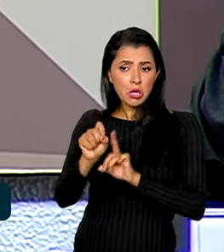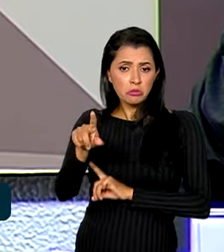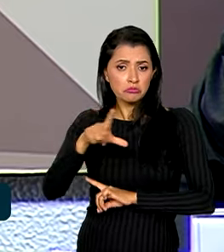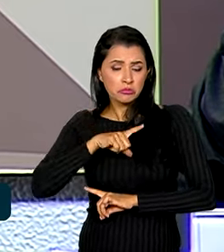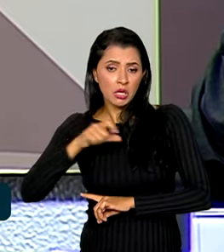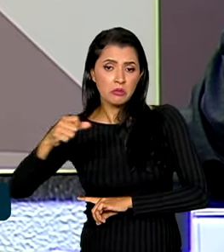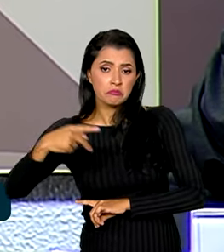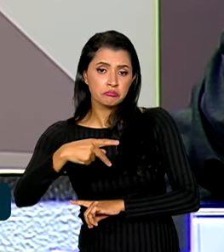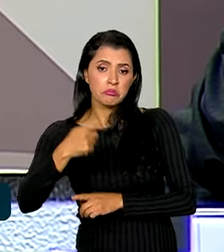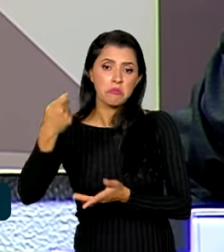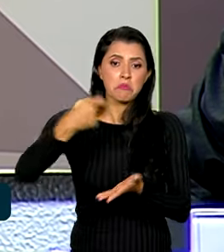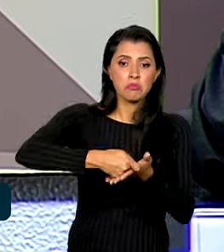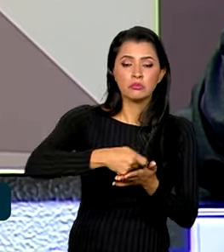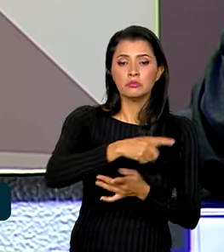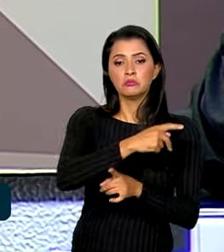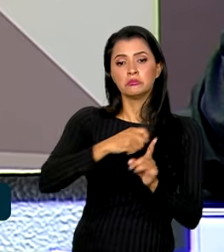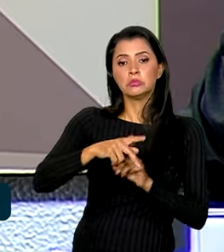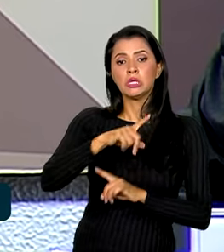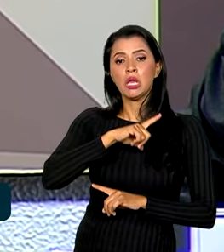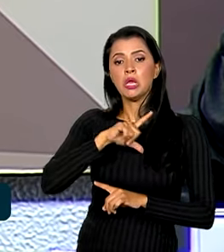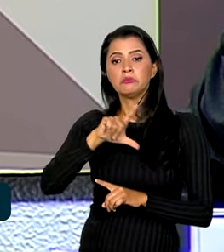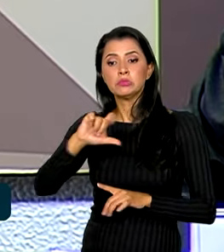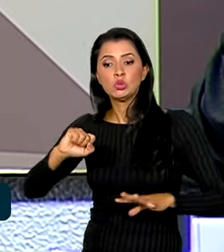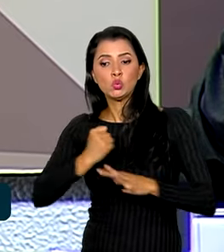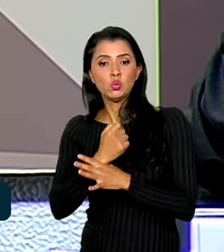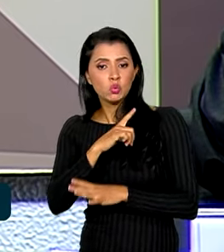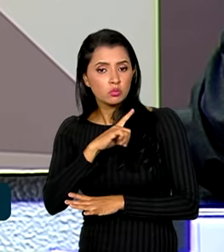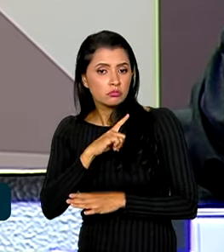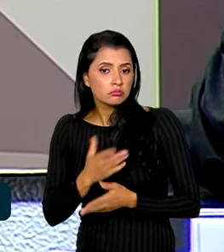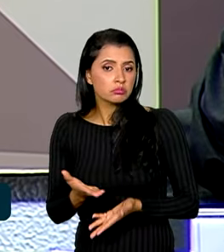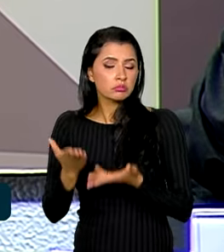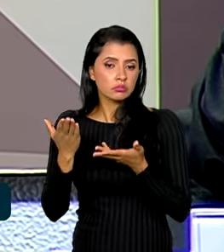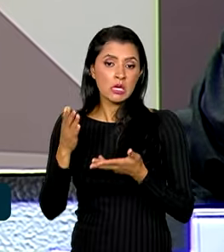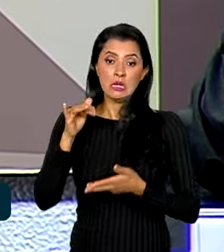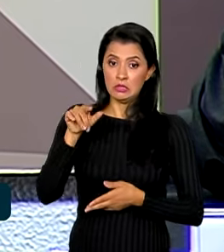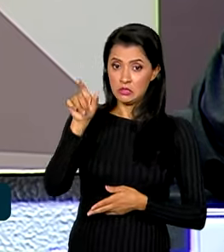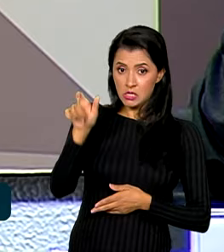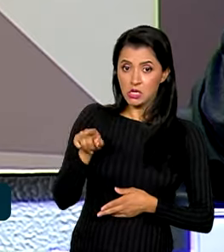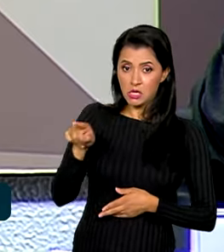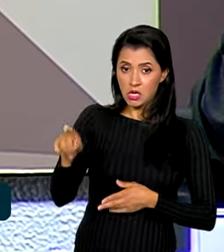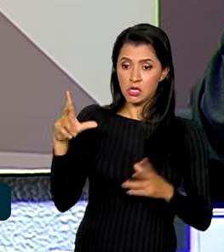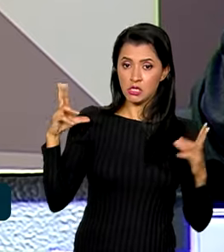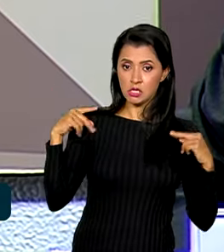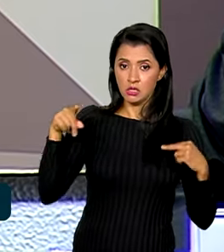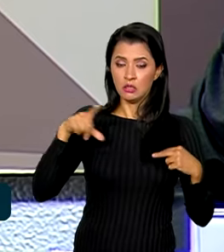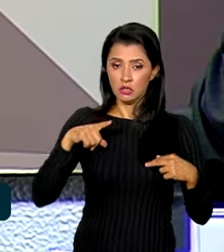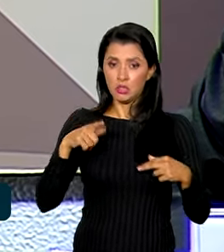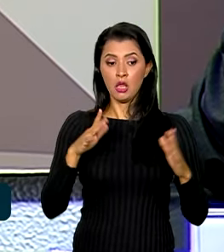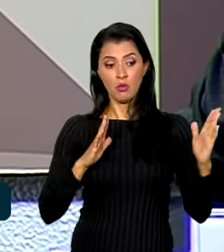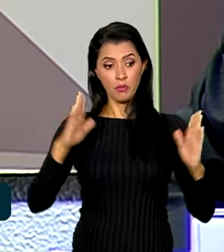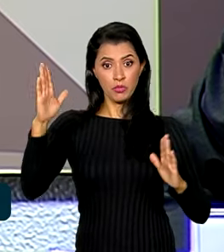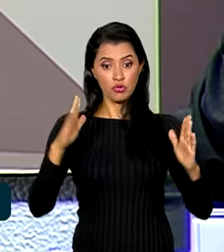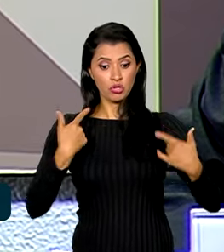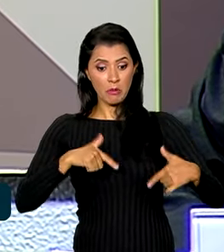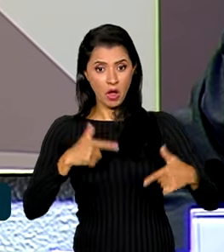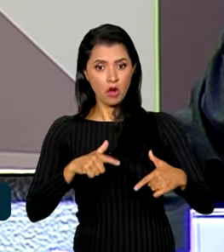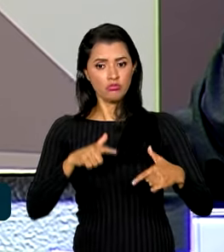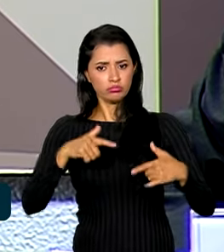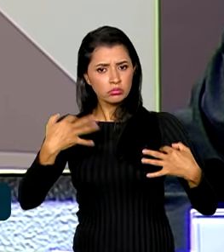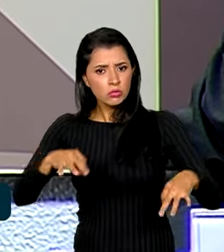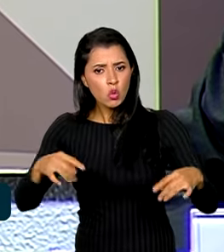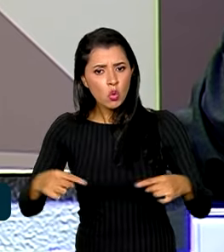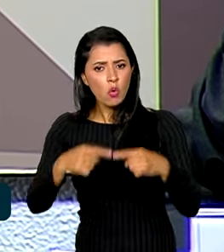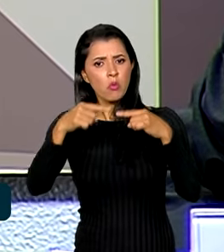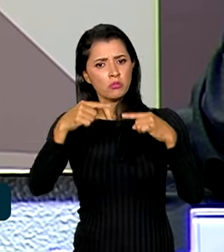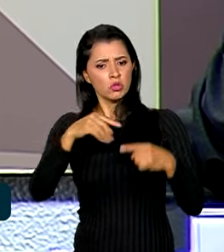previdência, se ele tem seguro, se ele tem uma jornada respeitosa, um